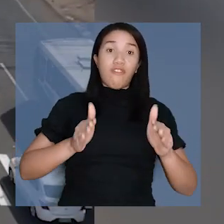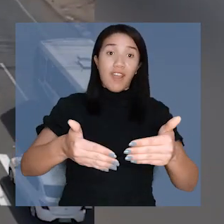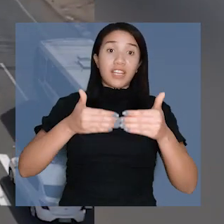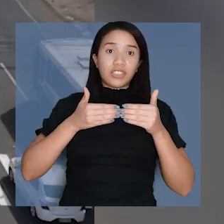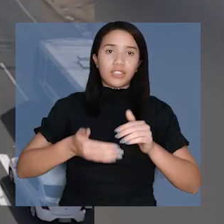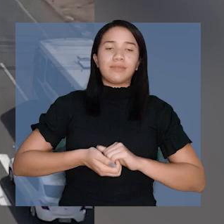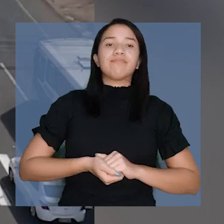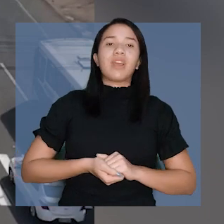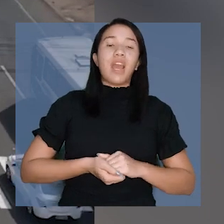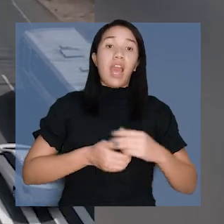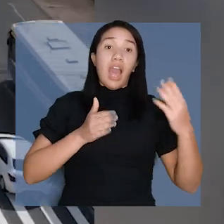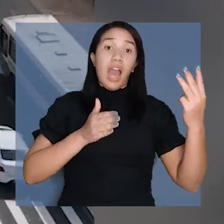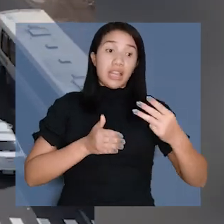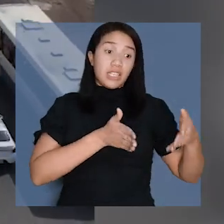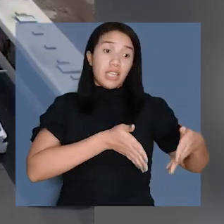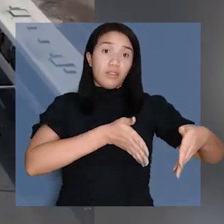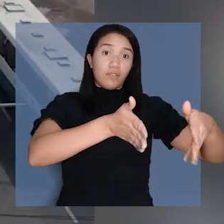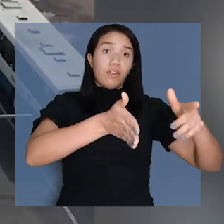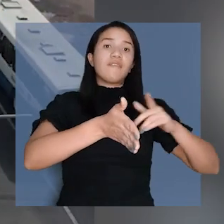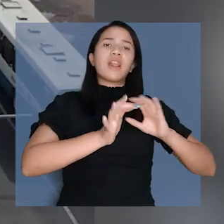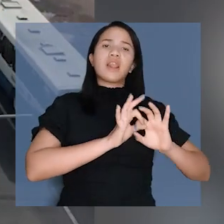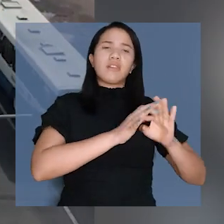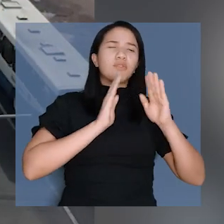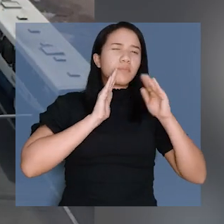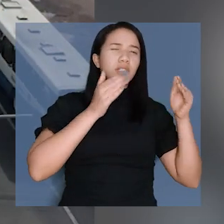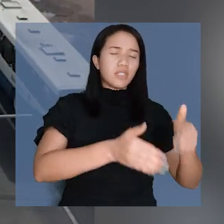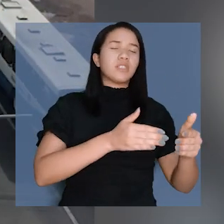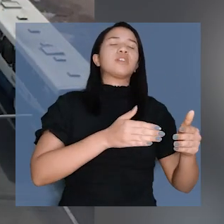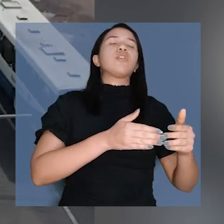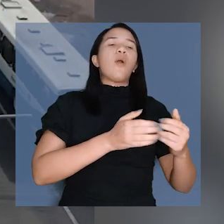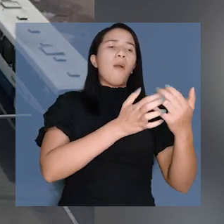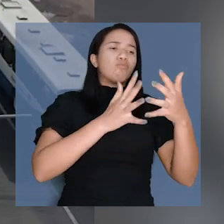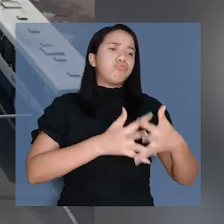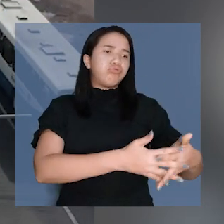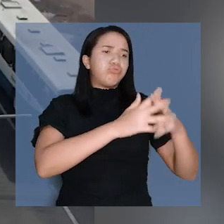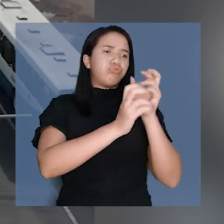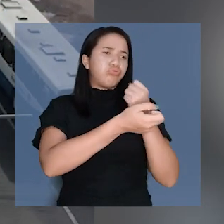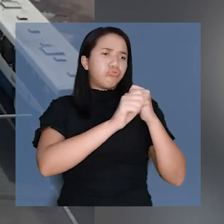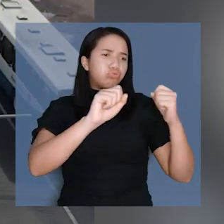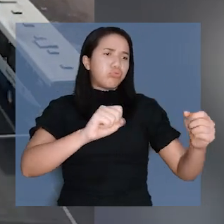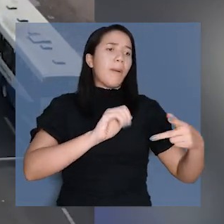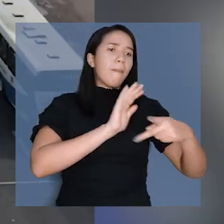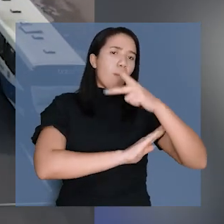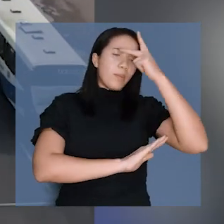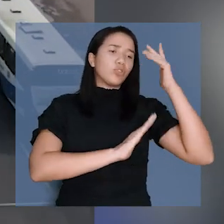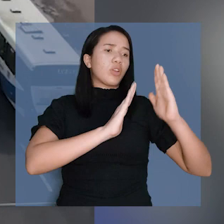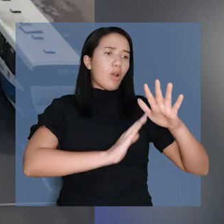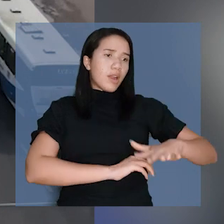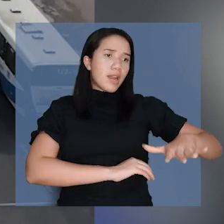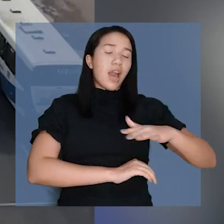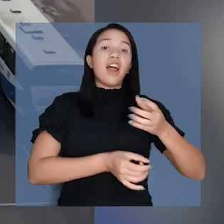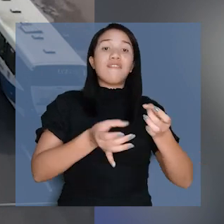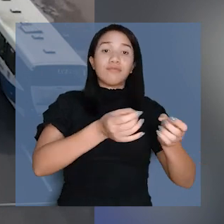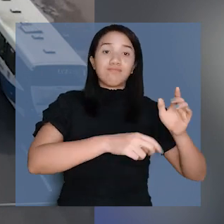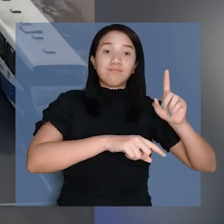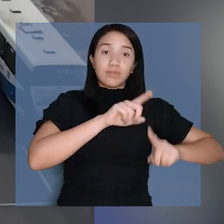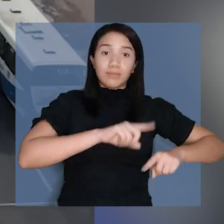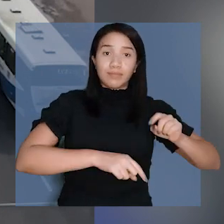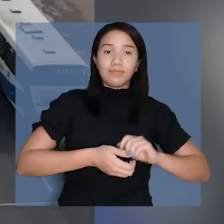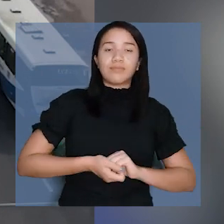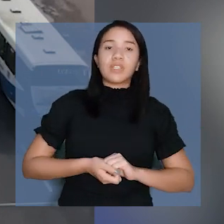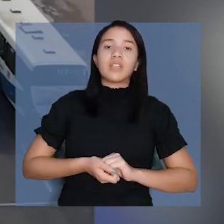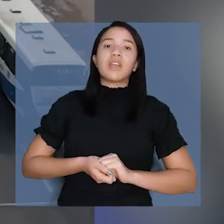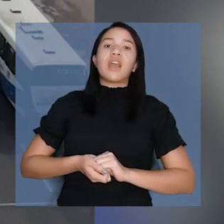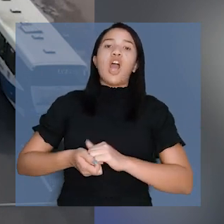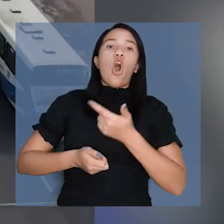rodovia serão interditadas. A terceira faixa da BR ficará exclusiva para o tráfego de veículos pesados e residentes e comerciantes da